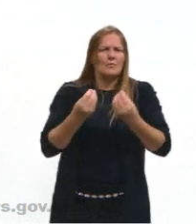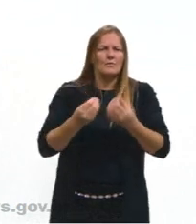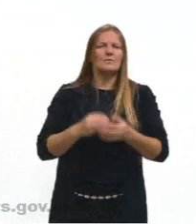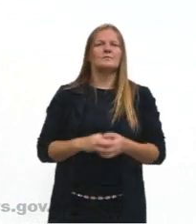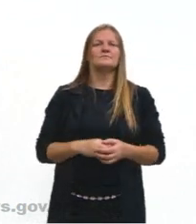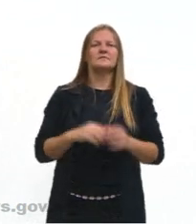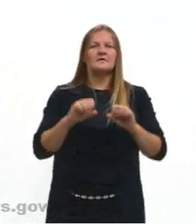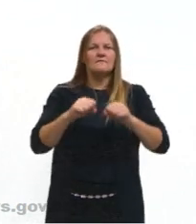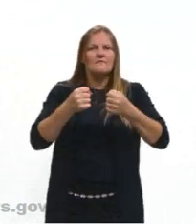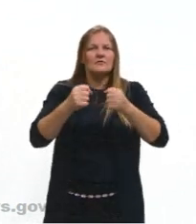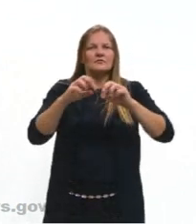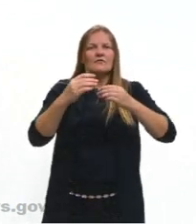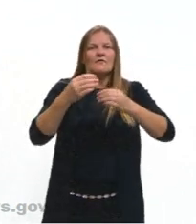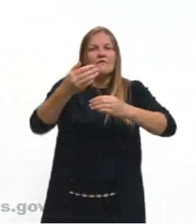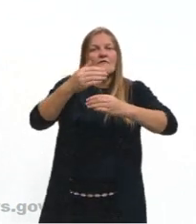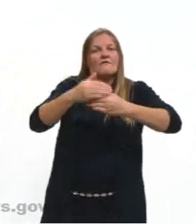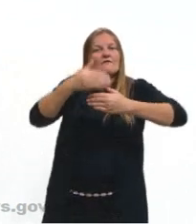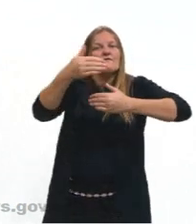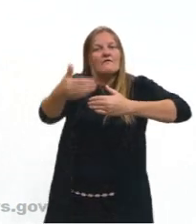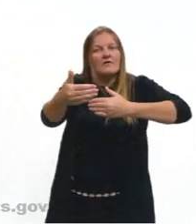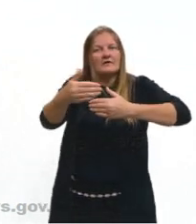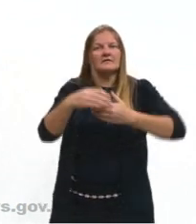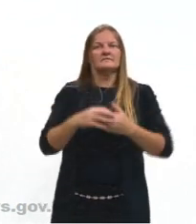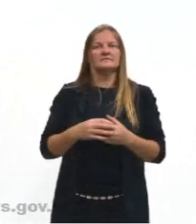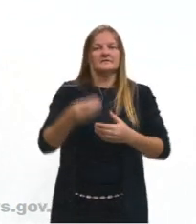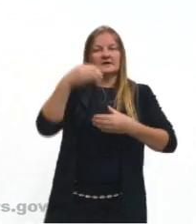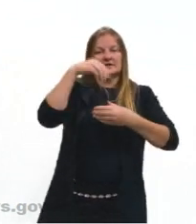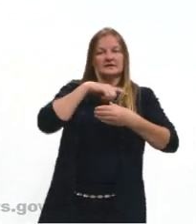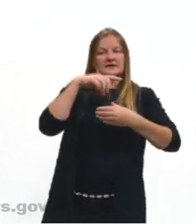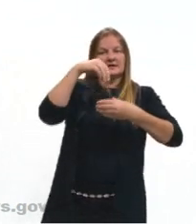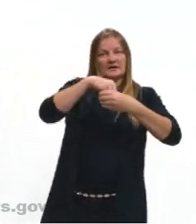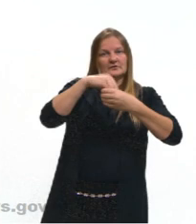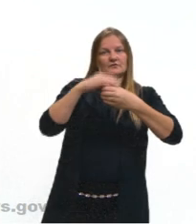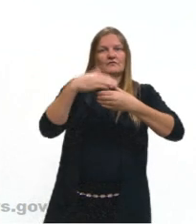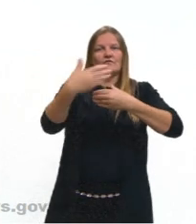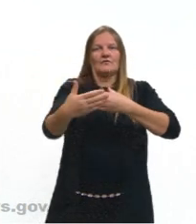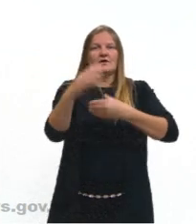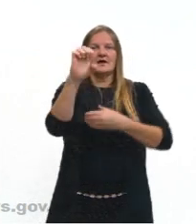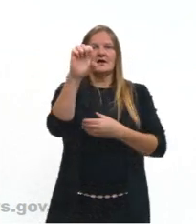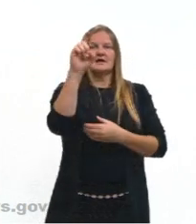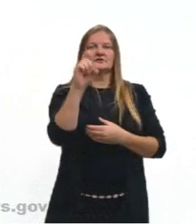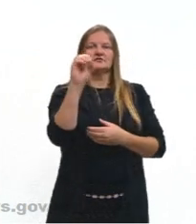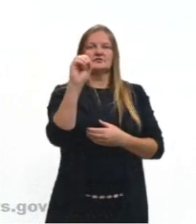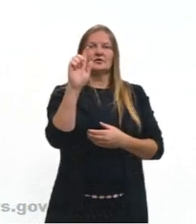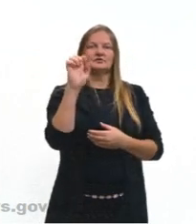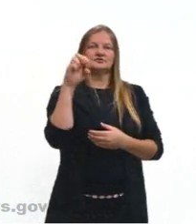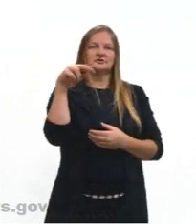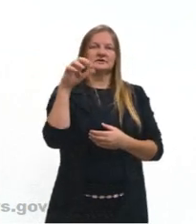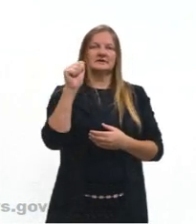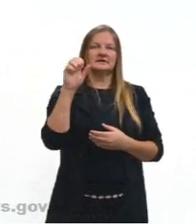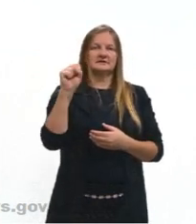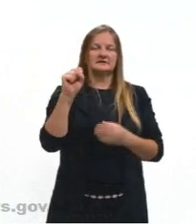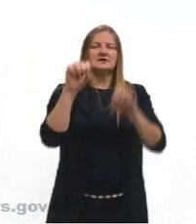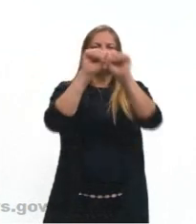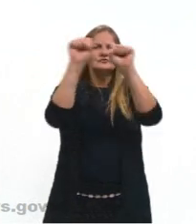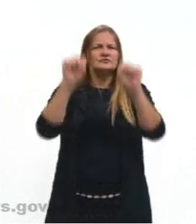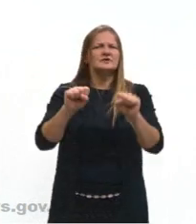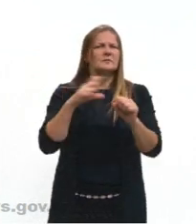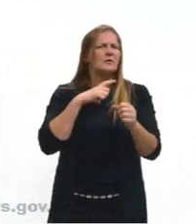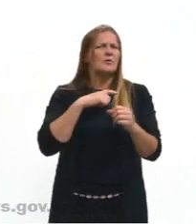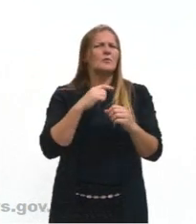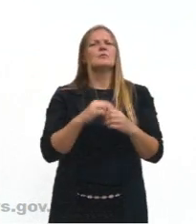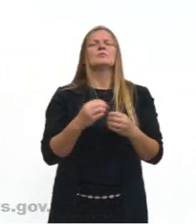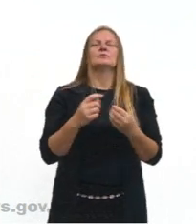São forças exógenas, são forças fora, né, do nosso planeta, fora que eu digo no sistema, não dentro